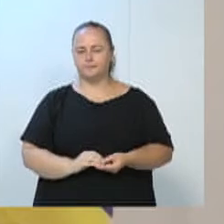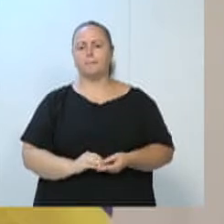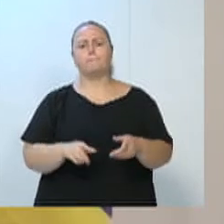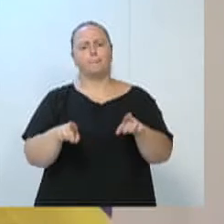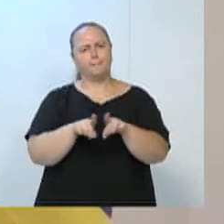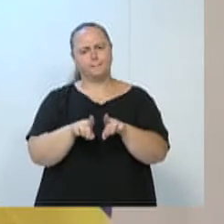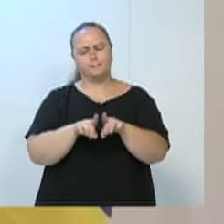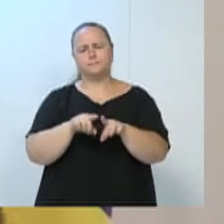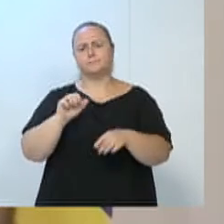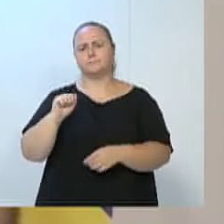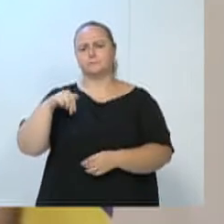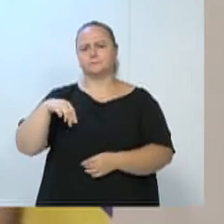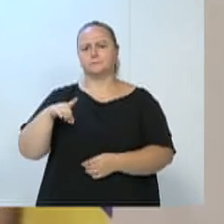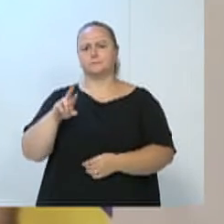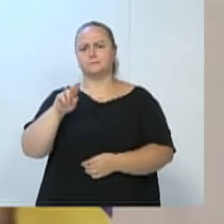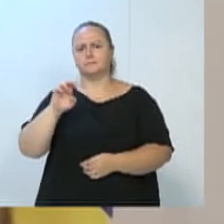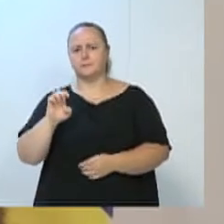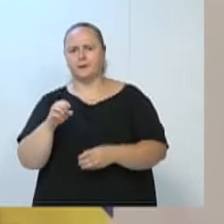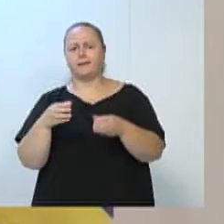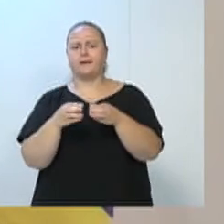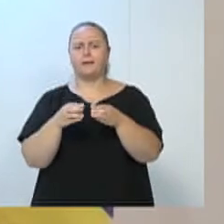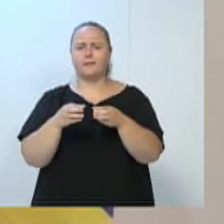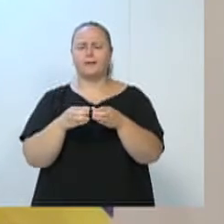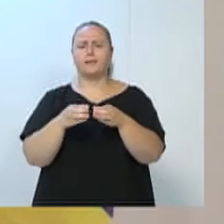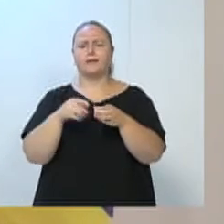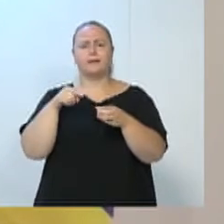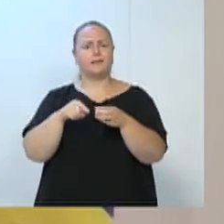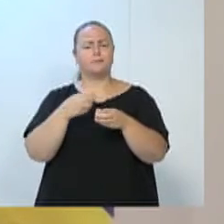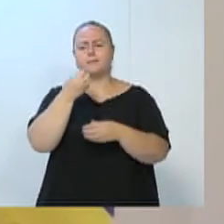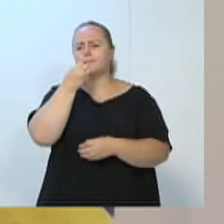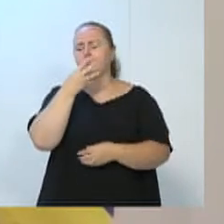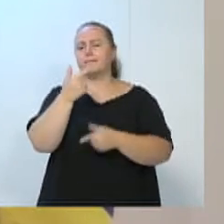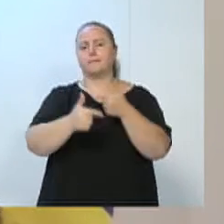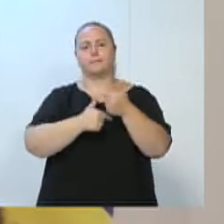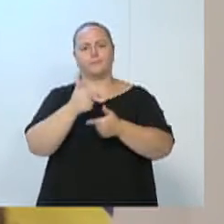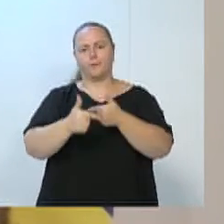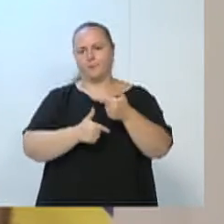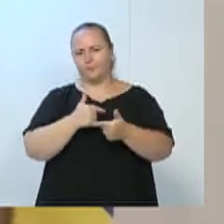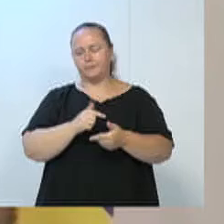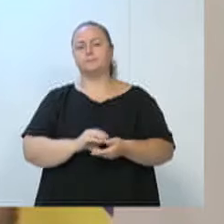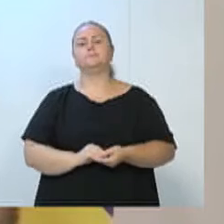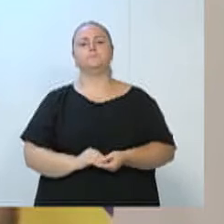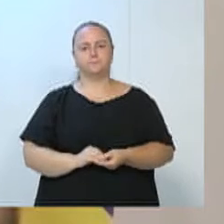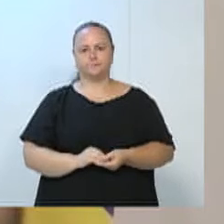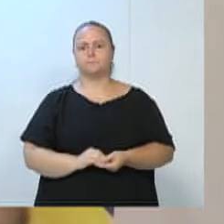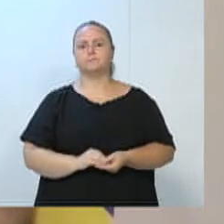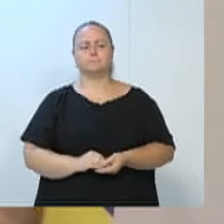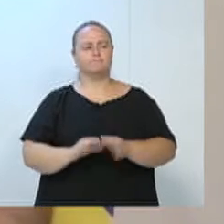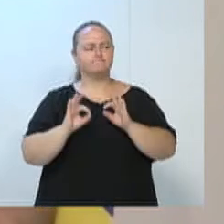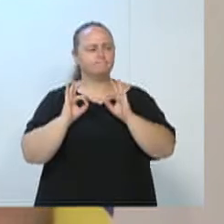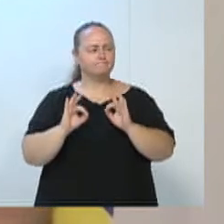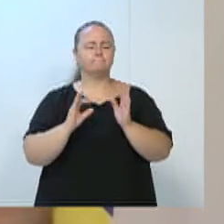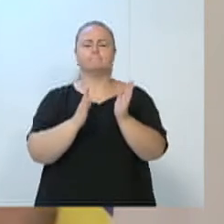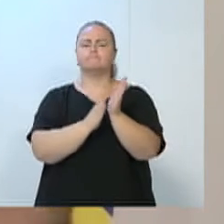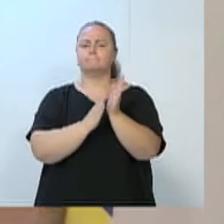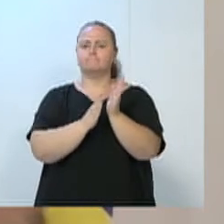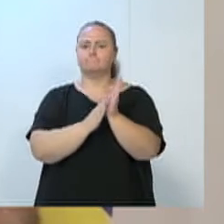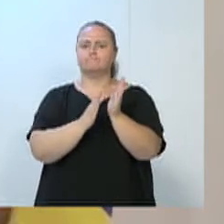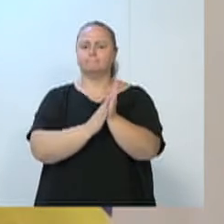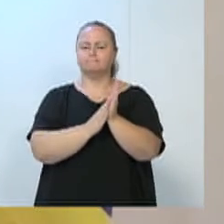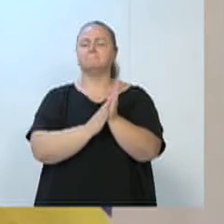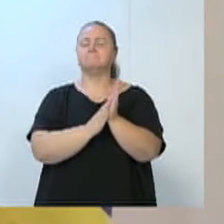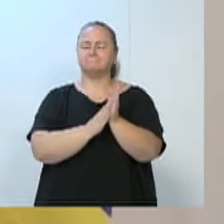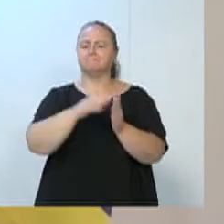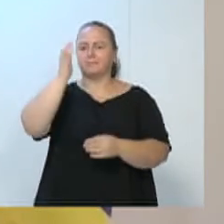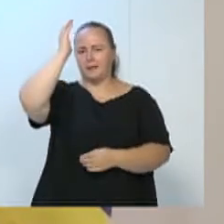André também, de toda a equipe que compõe lá, que faz um belíssimo trabalho. Eu realmente tenho que enaltecer. E parabéns ao prefeito Mário, a gente aqui,